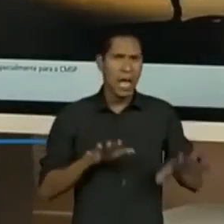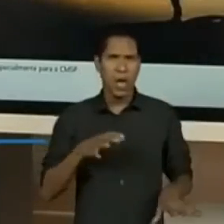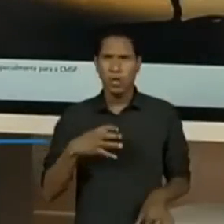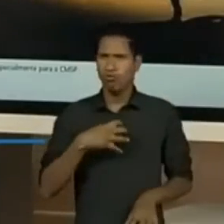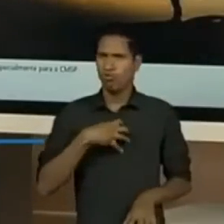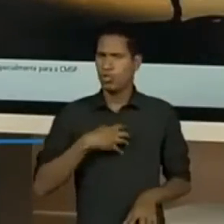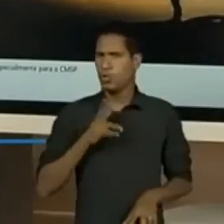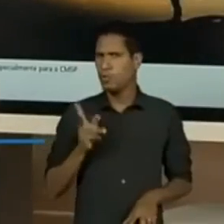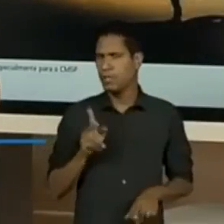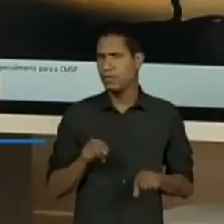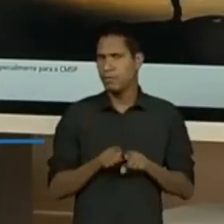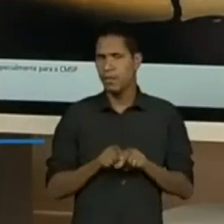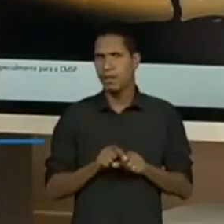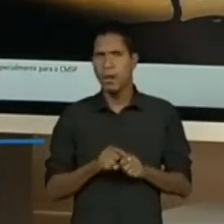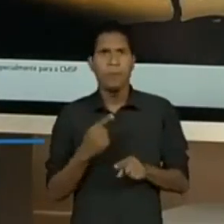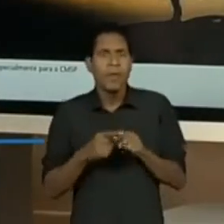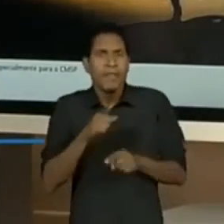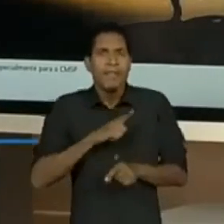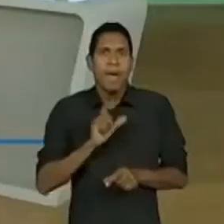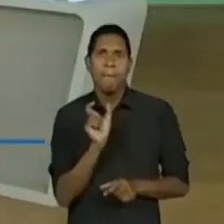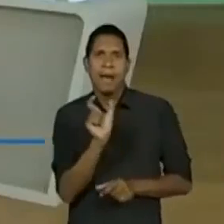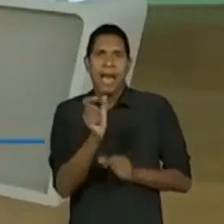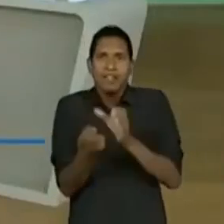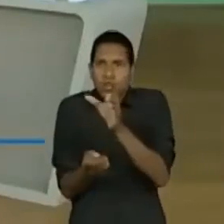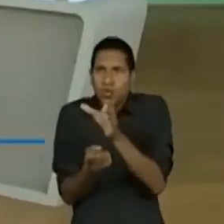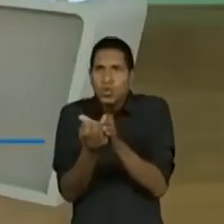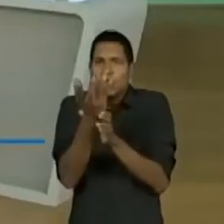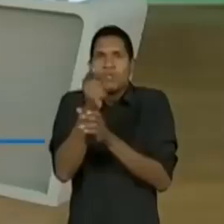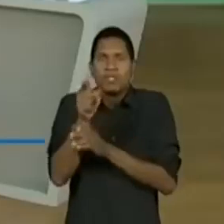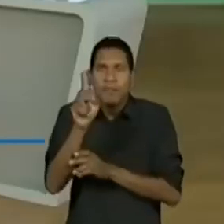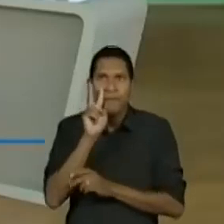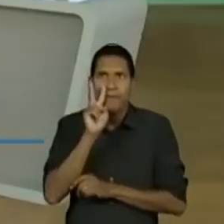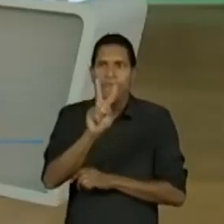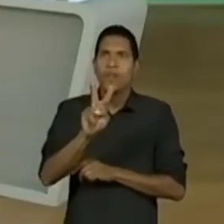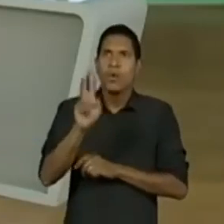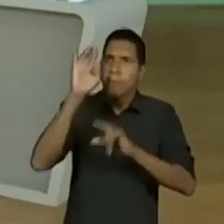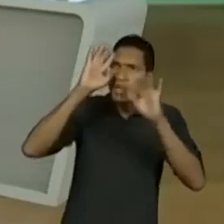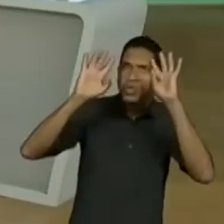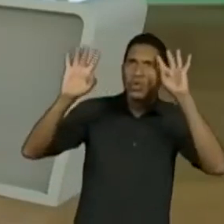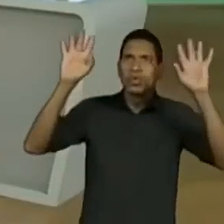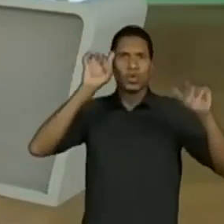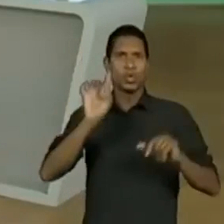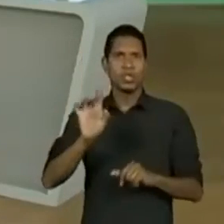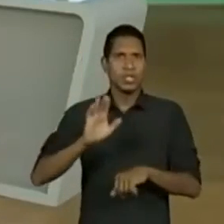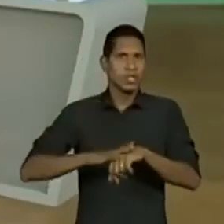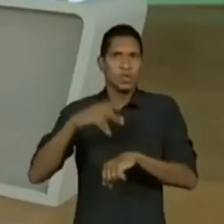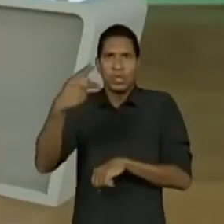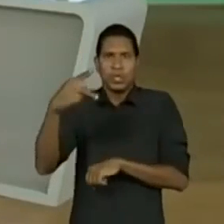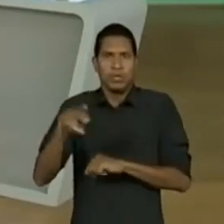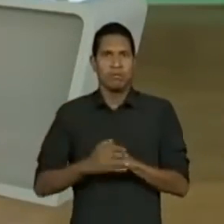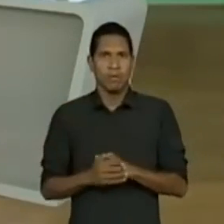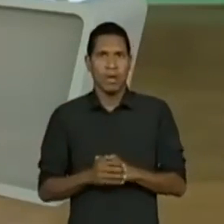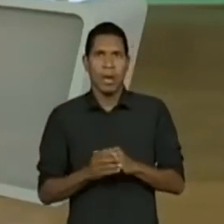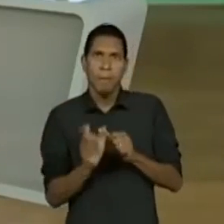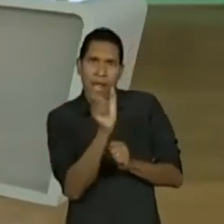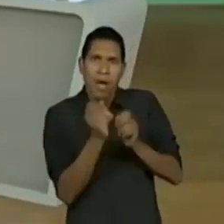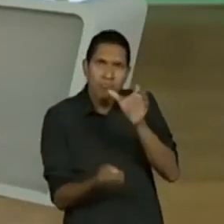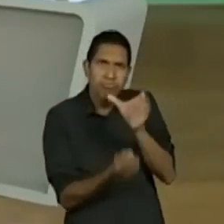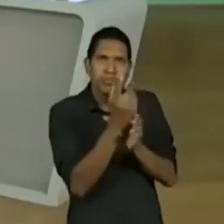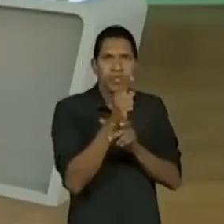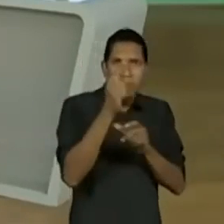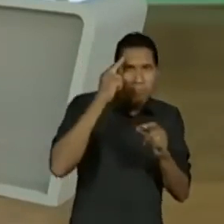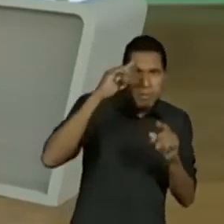Dessa interação com as palavras? Ó, o pessoal já está falando. O professor Elizabeth disse com o aluno. Kaique William